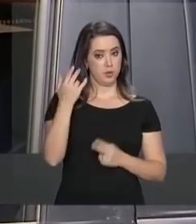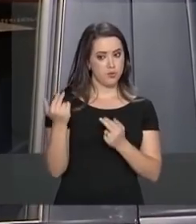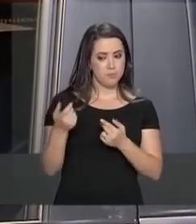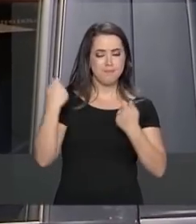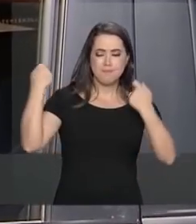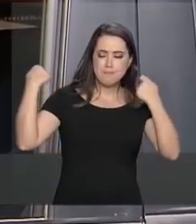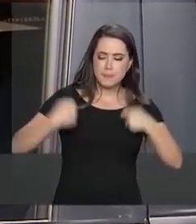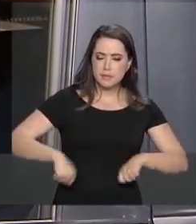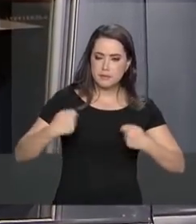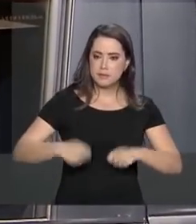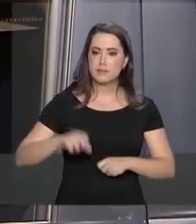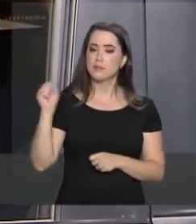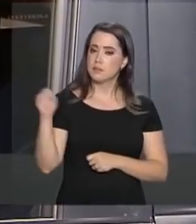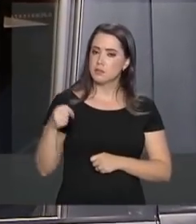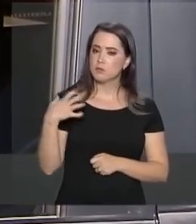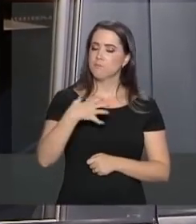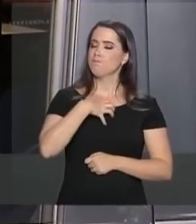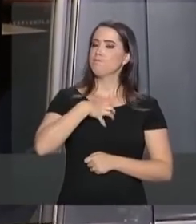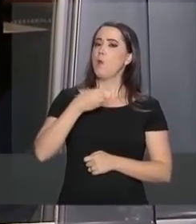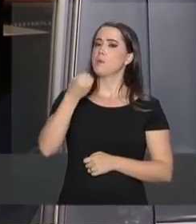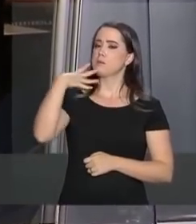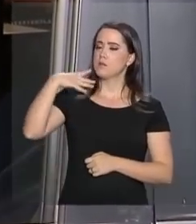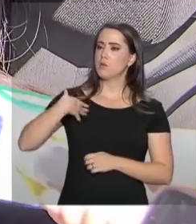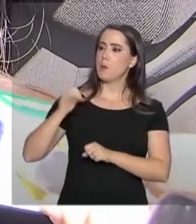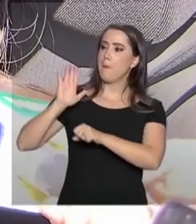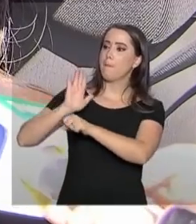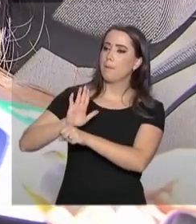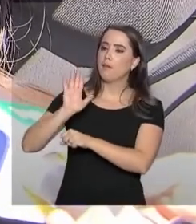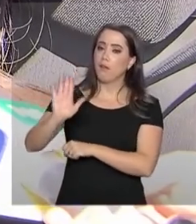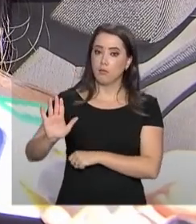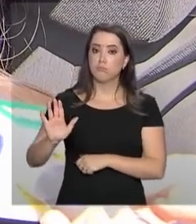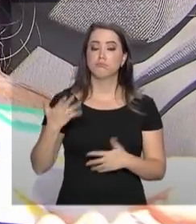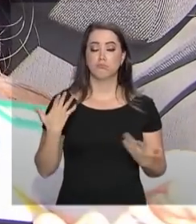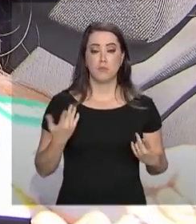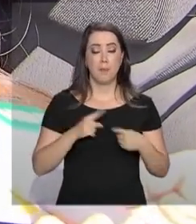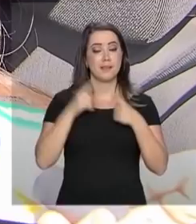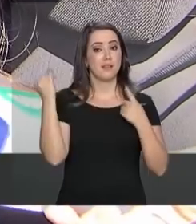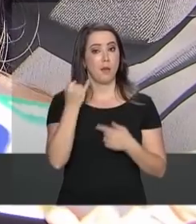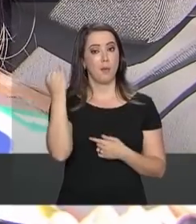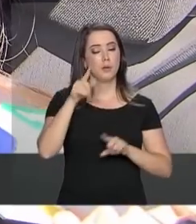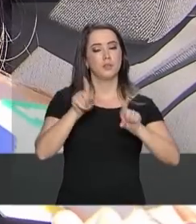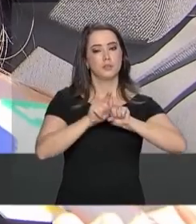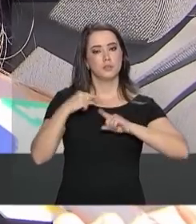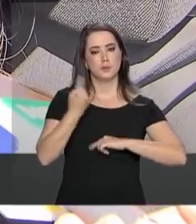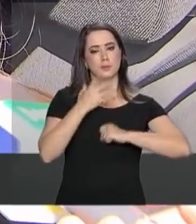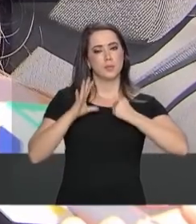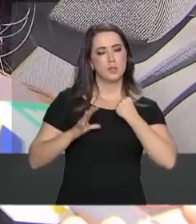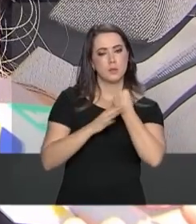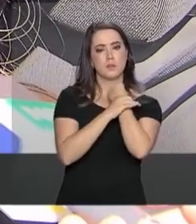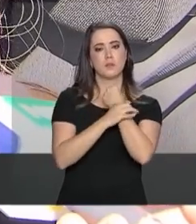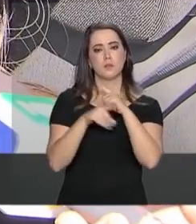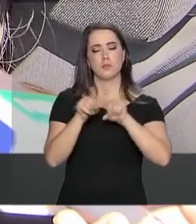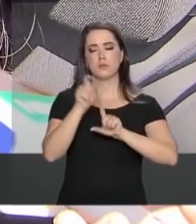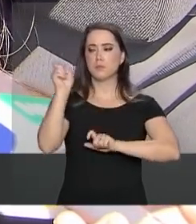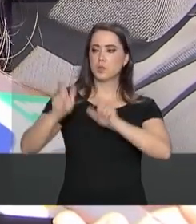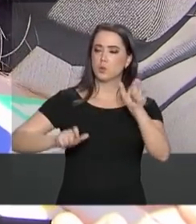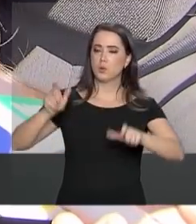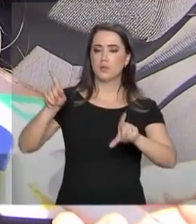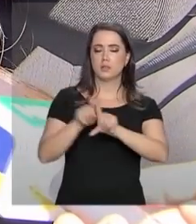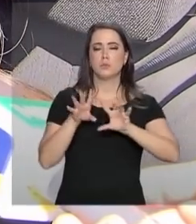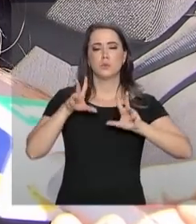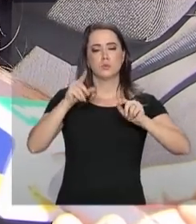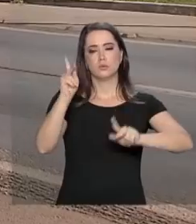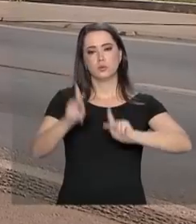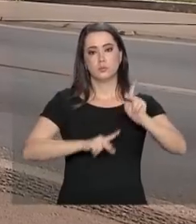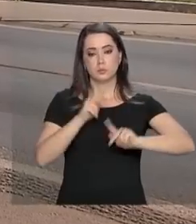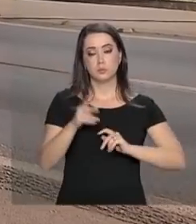indispensável. Eu fico satisfeito quando me para. Extremamente importante, tanto para a nossa segurança quanto condutor, quanto para toda a